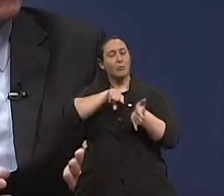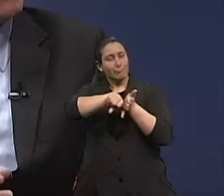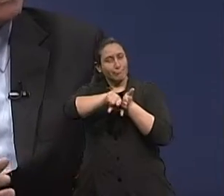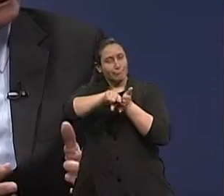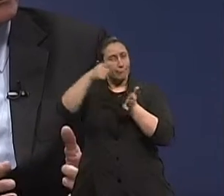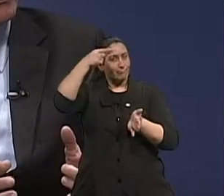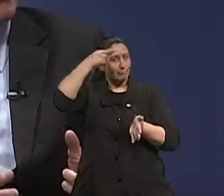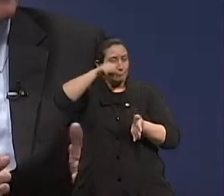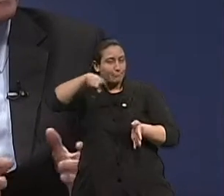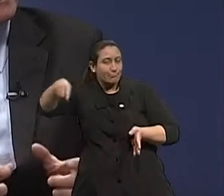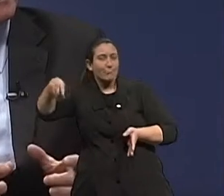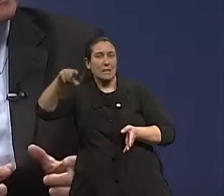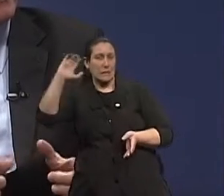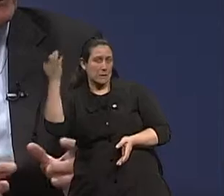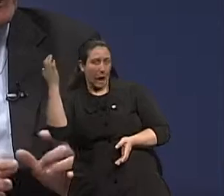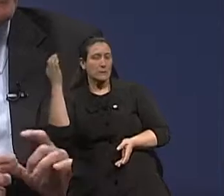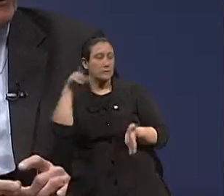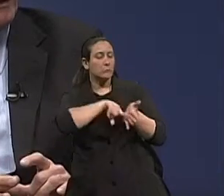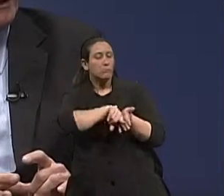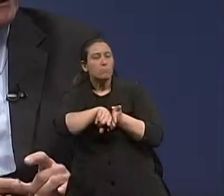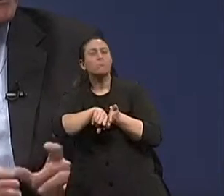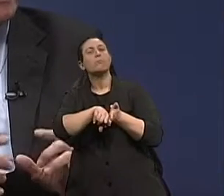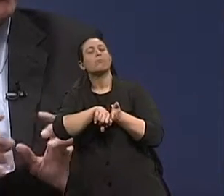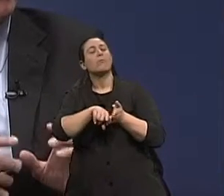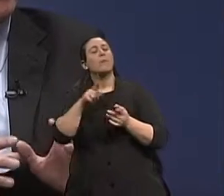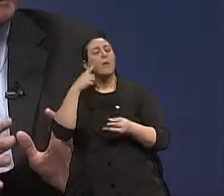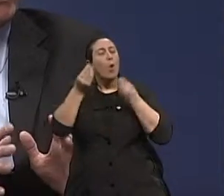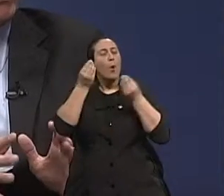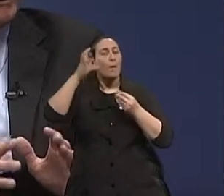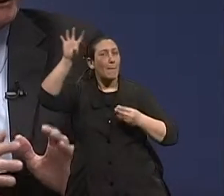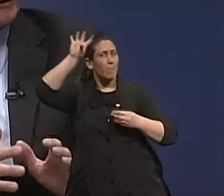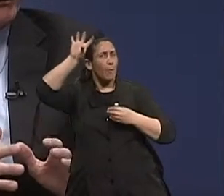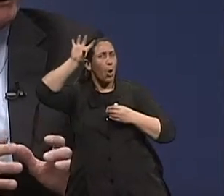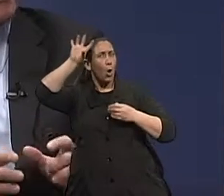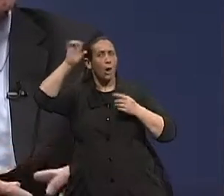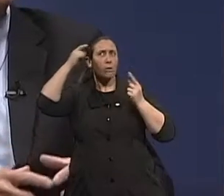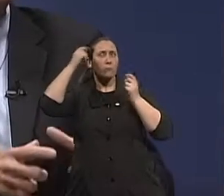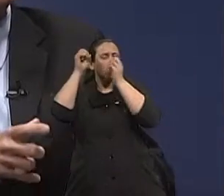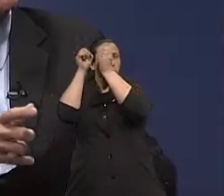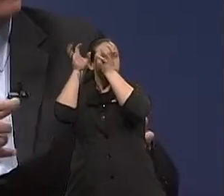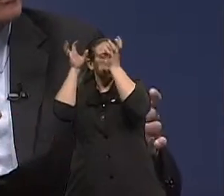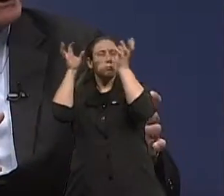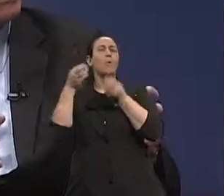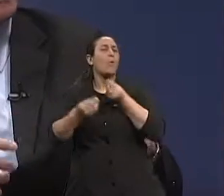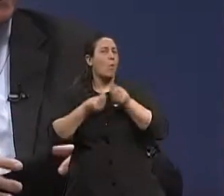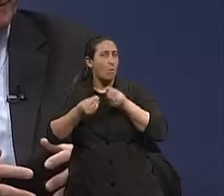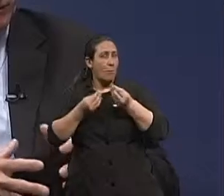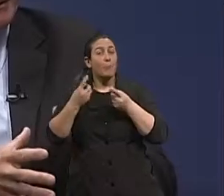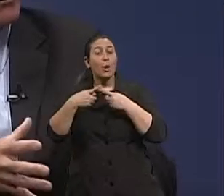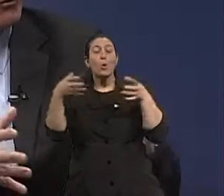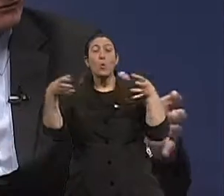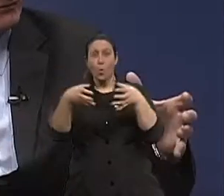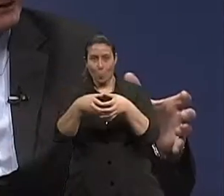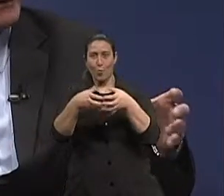agora estão sugerindo como maneira de melhorar a memória e de diminuir o declínio cognitivo, grupos de convivência. Onde essas